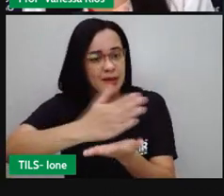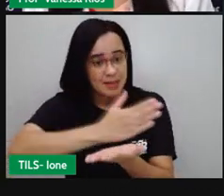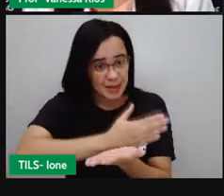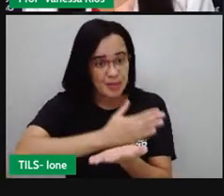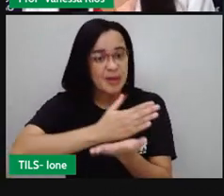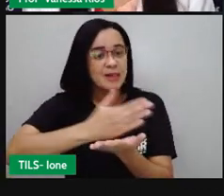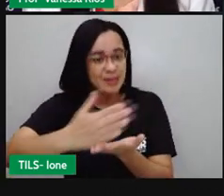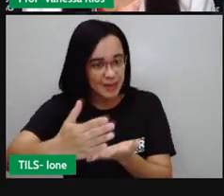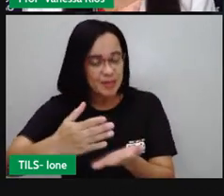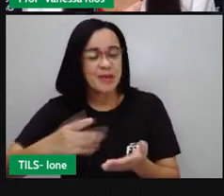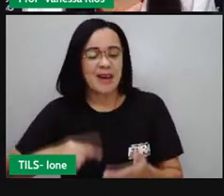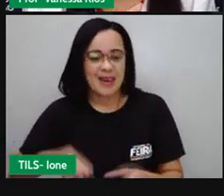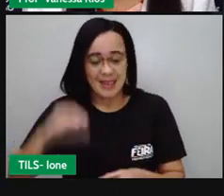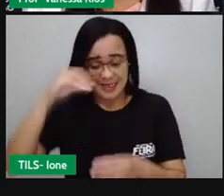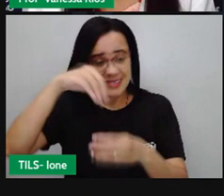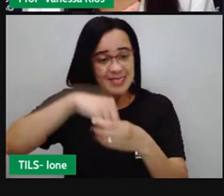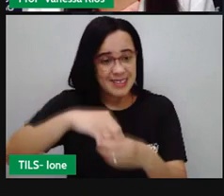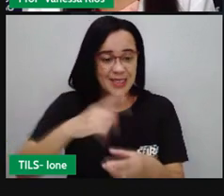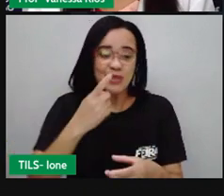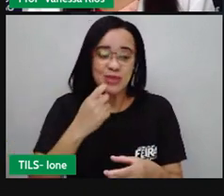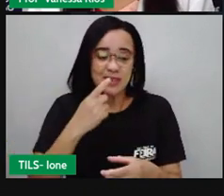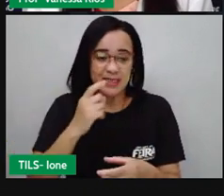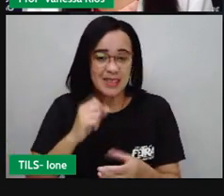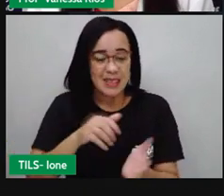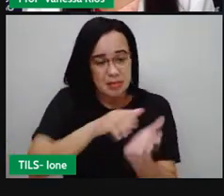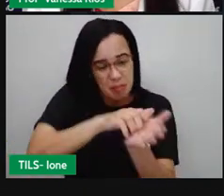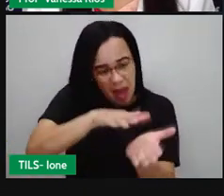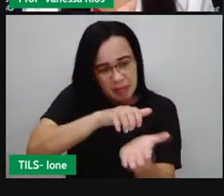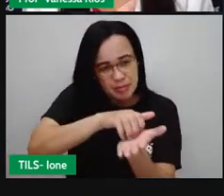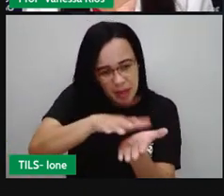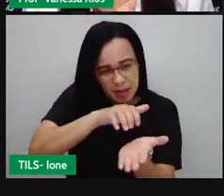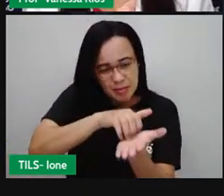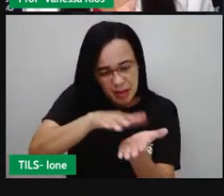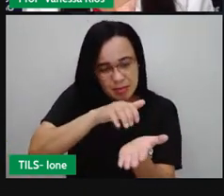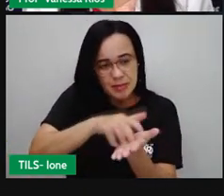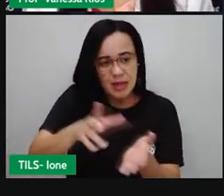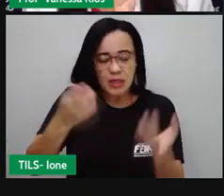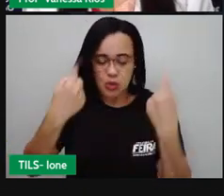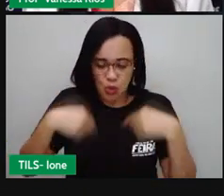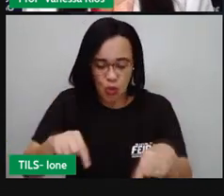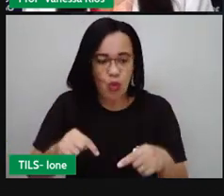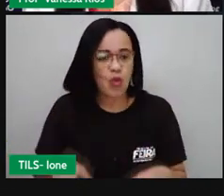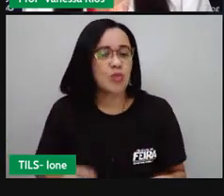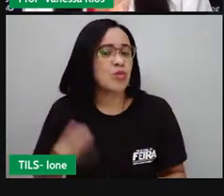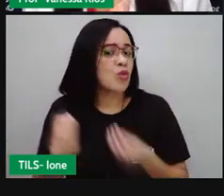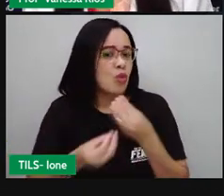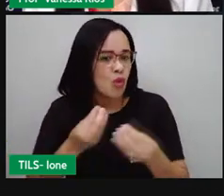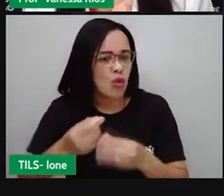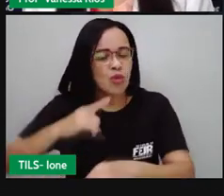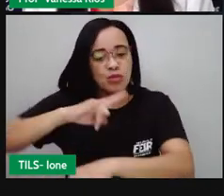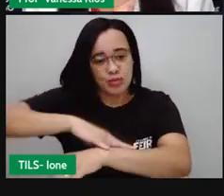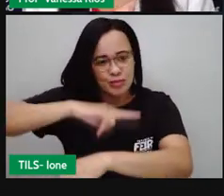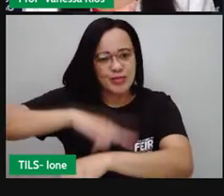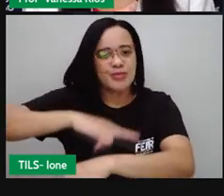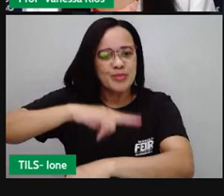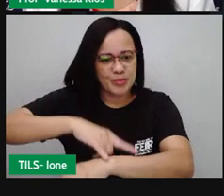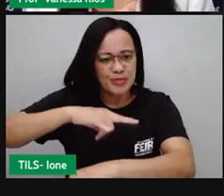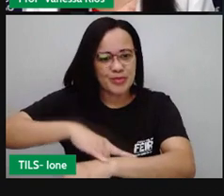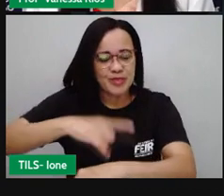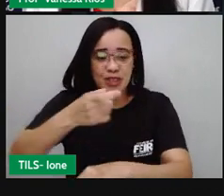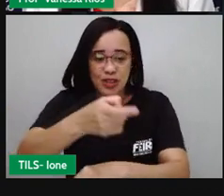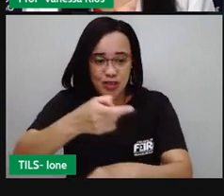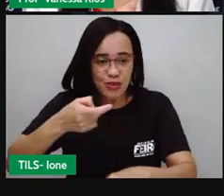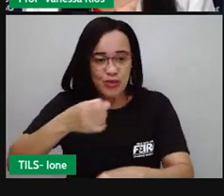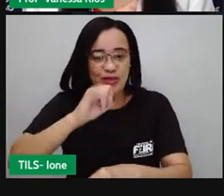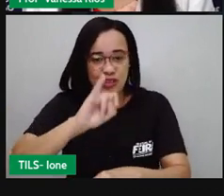sangue e colocado para fora do nosso corpo através da urina. Isso mesmo. A urina e